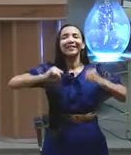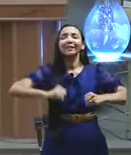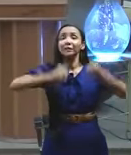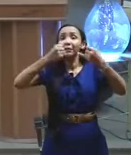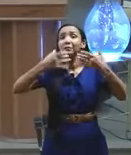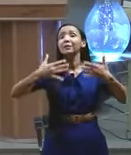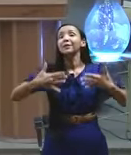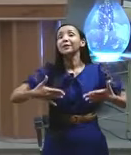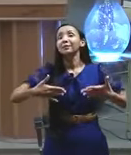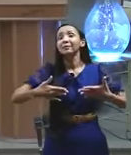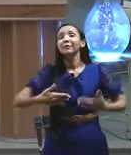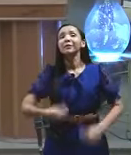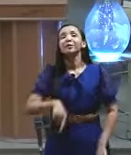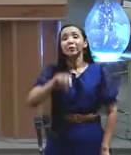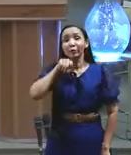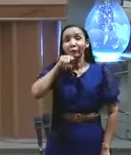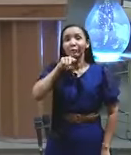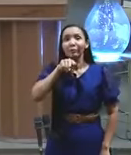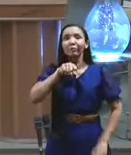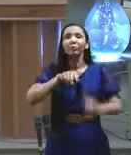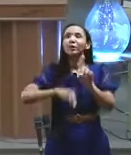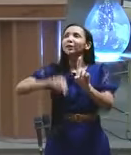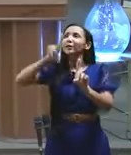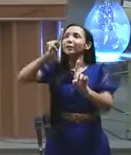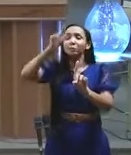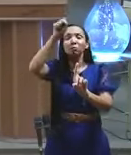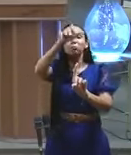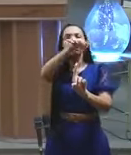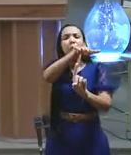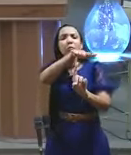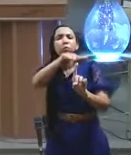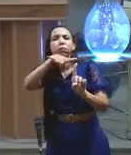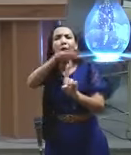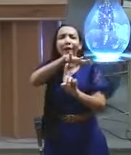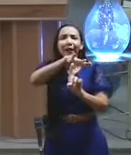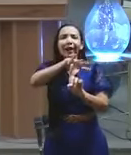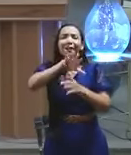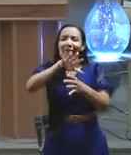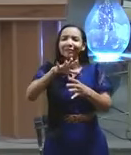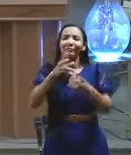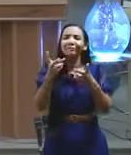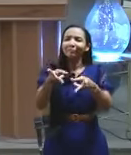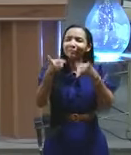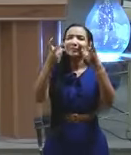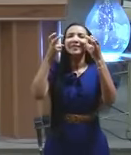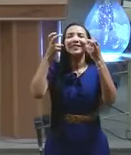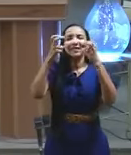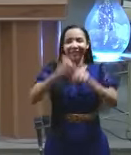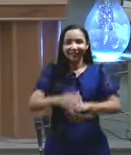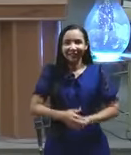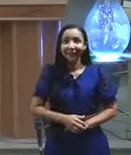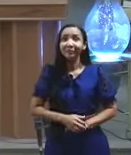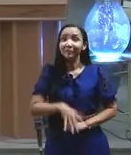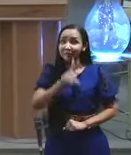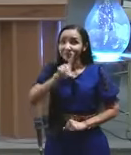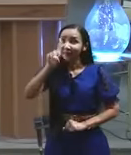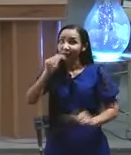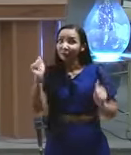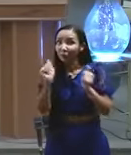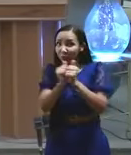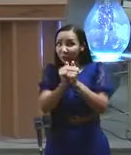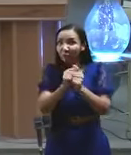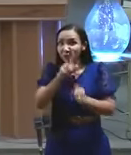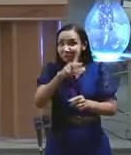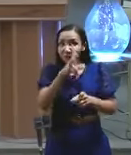mas tu não serás não serás atingido apenas com os teus olhos verais e contemplarás o castigo do tu só vai ver derrota